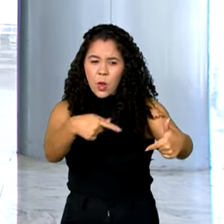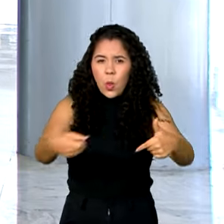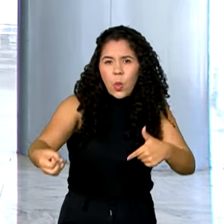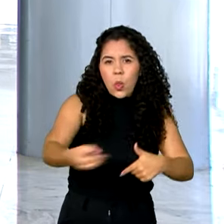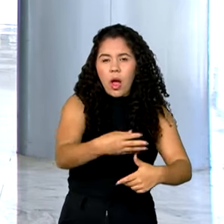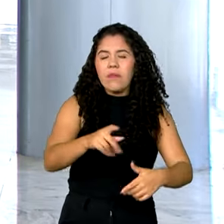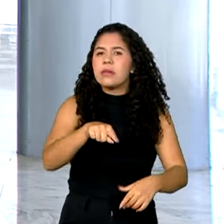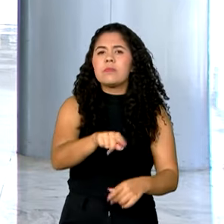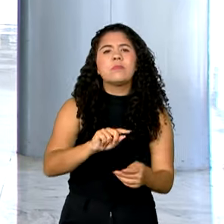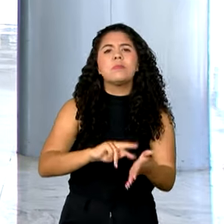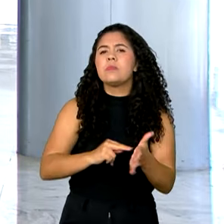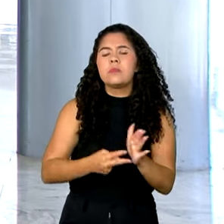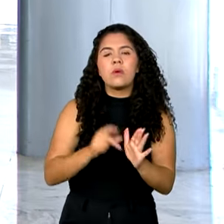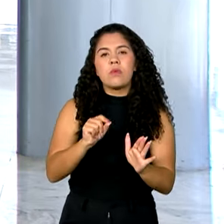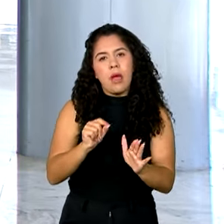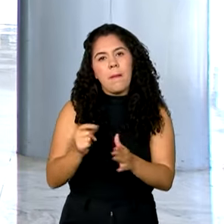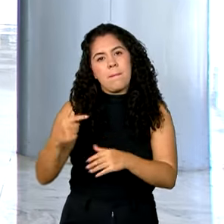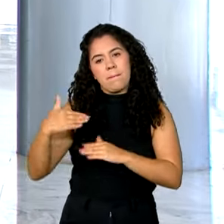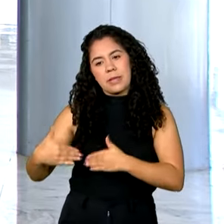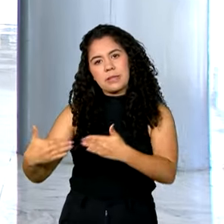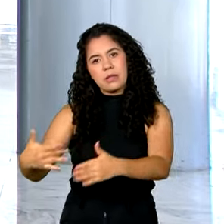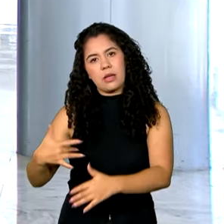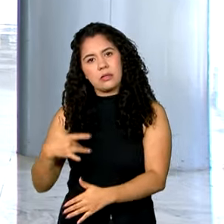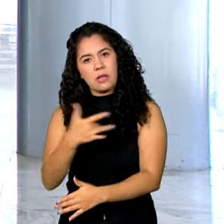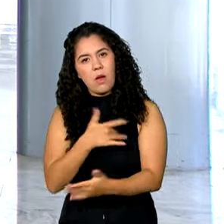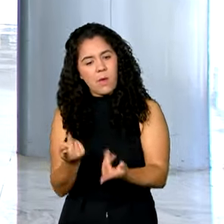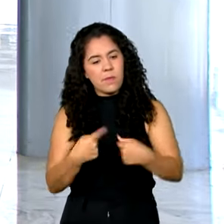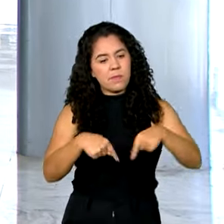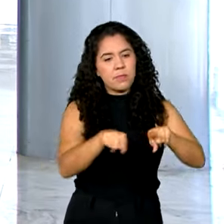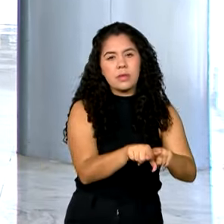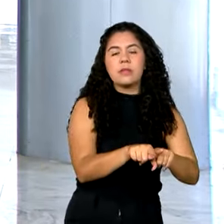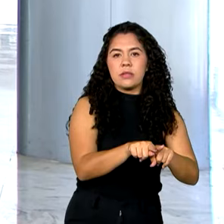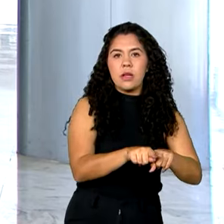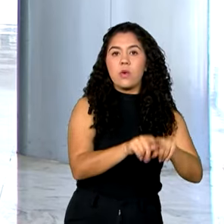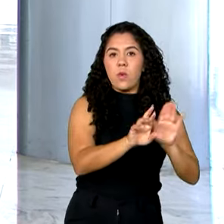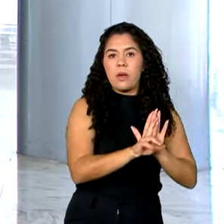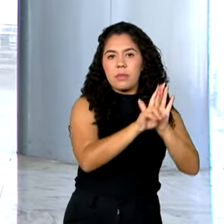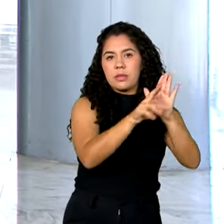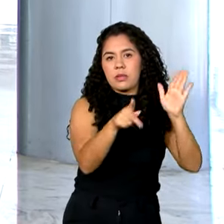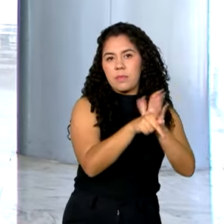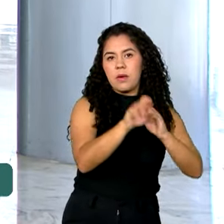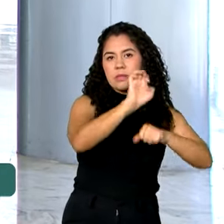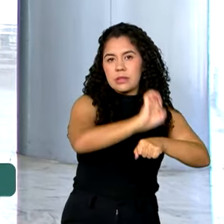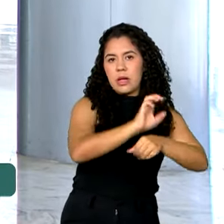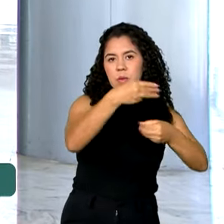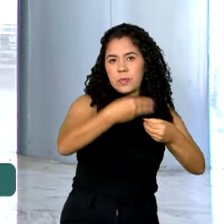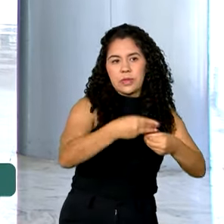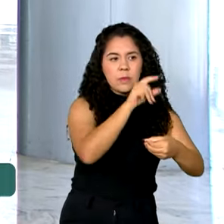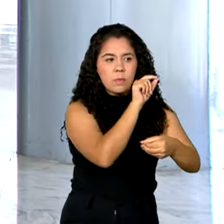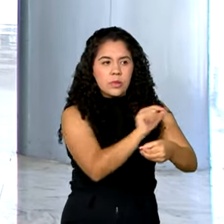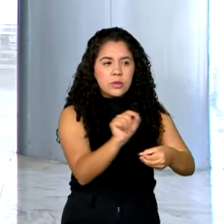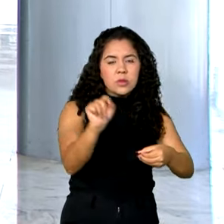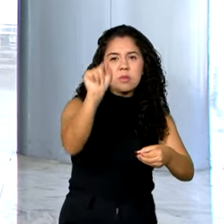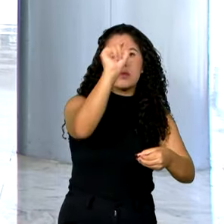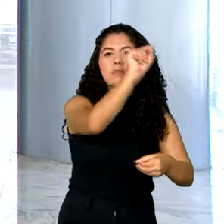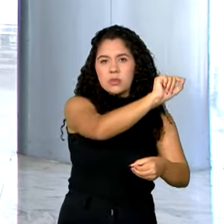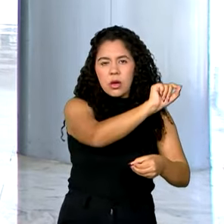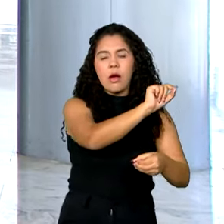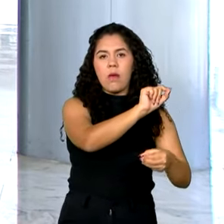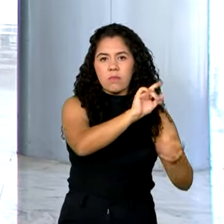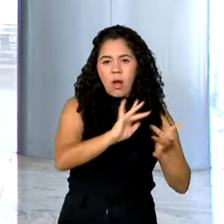de uma parceria entre o Ministério da Saúde e governos estaduais e municipais. Além da avaliação